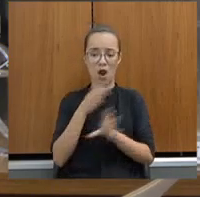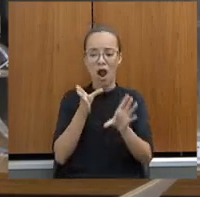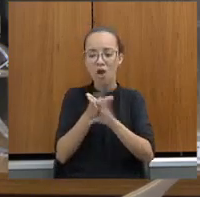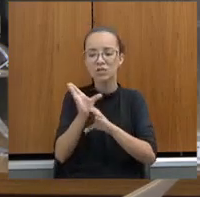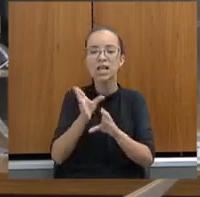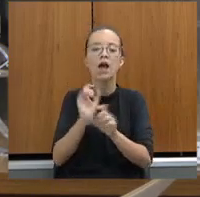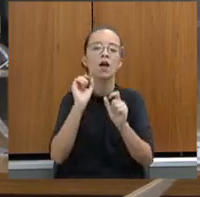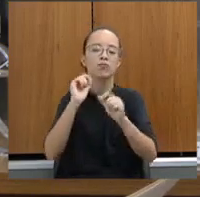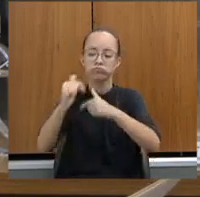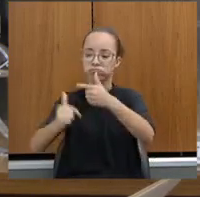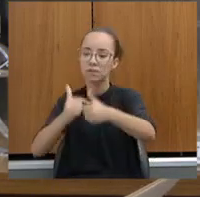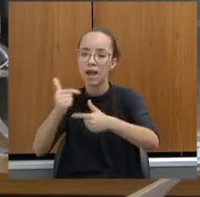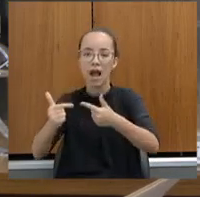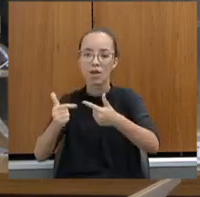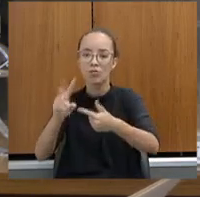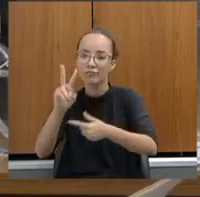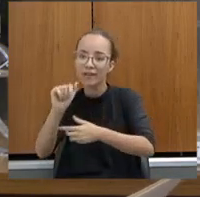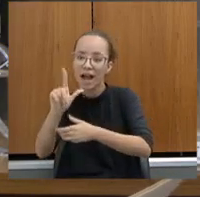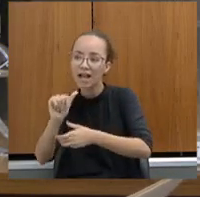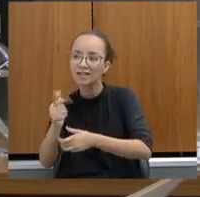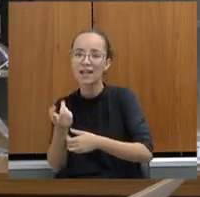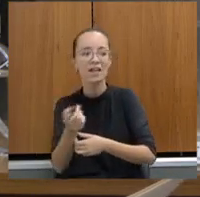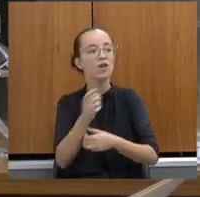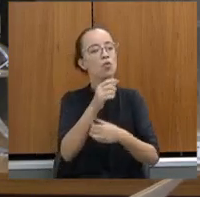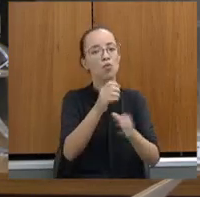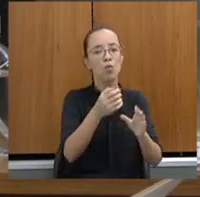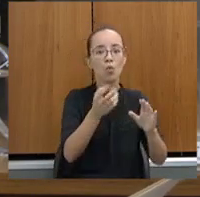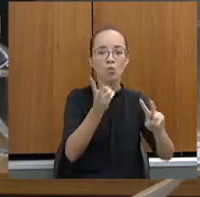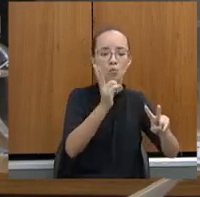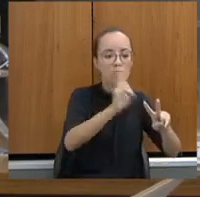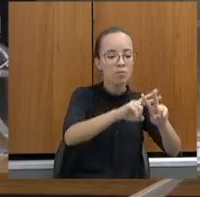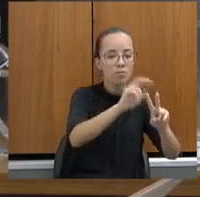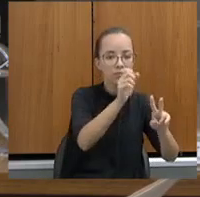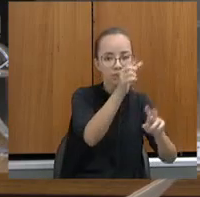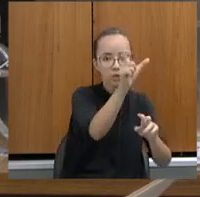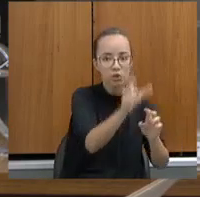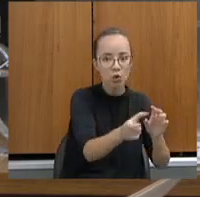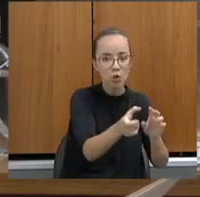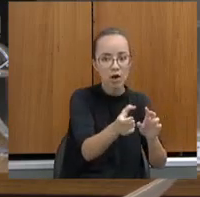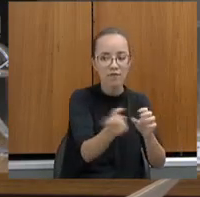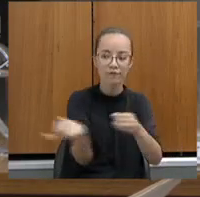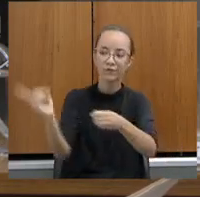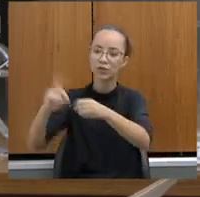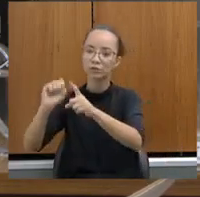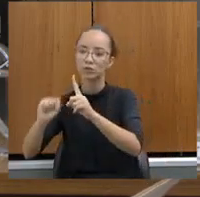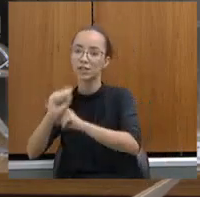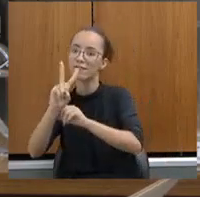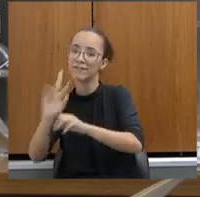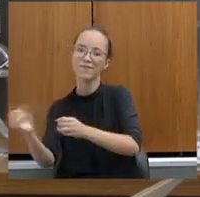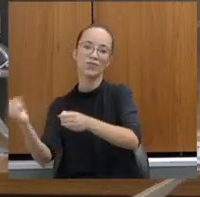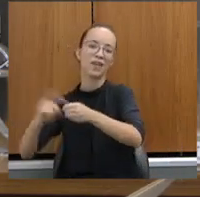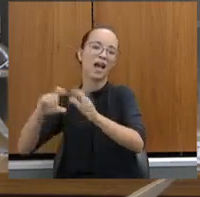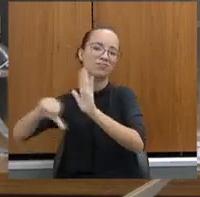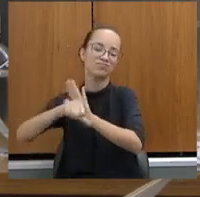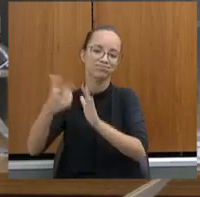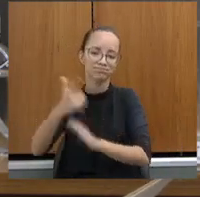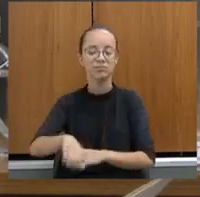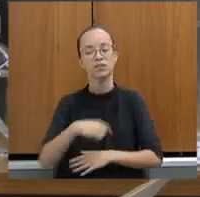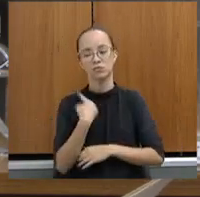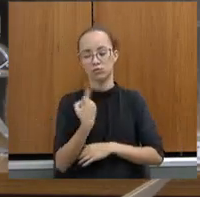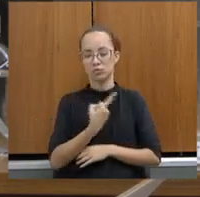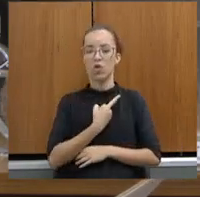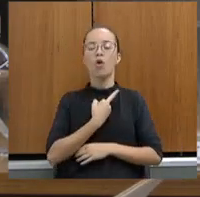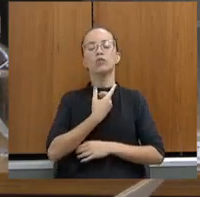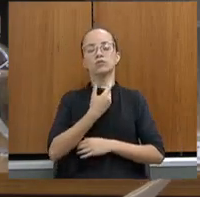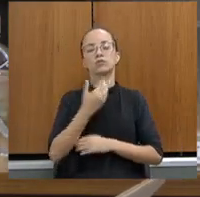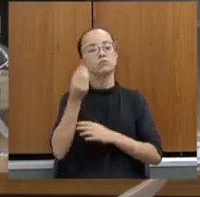trabalho, ele vai voltar a fazer aquilo que ele fazia antes. Então, o trabalho para nós é uma obsessão, é uma obsessão do nosso governador